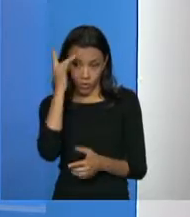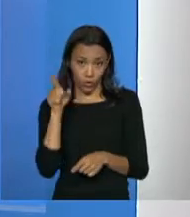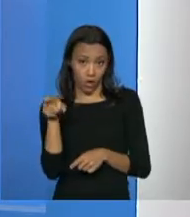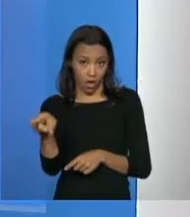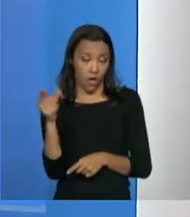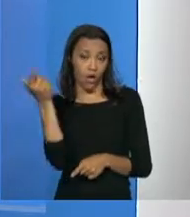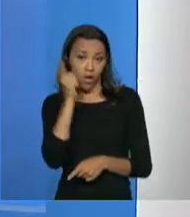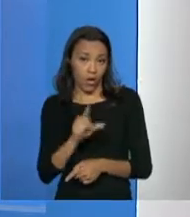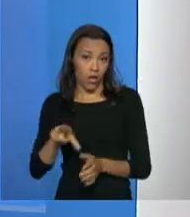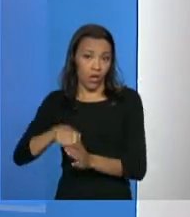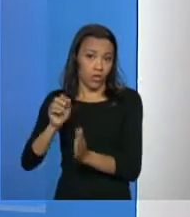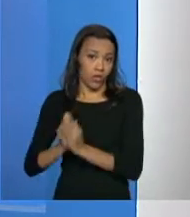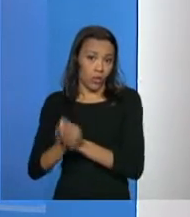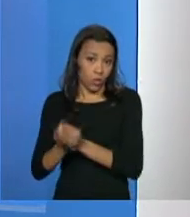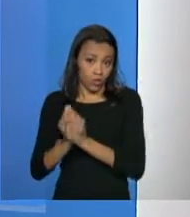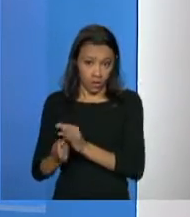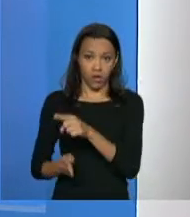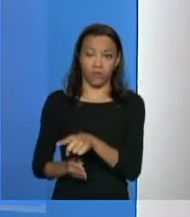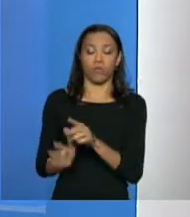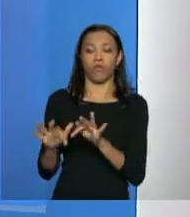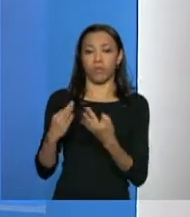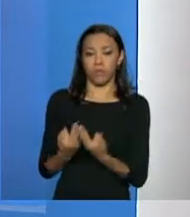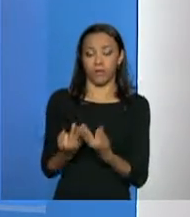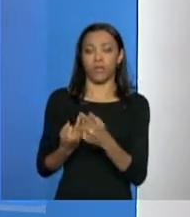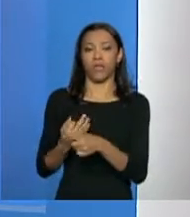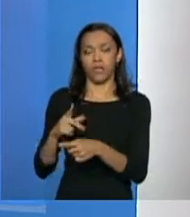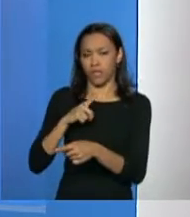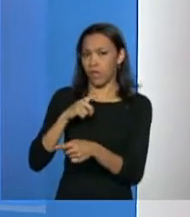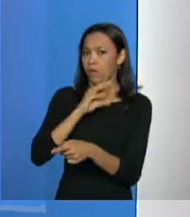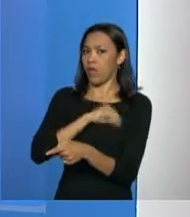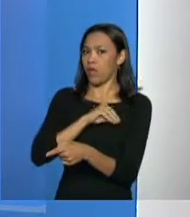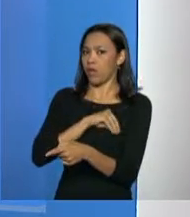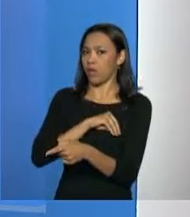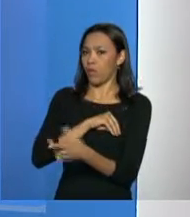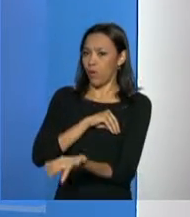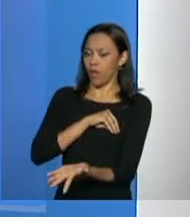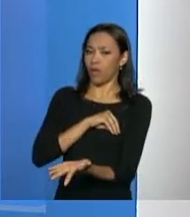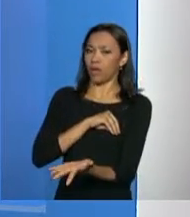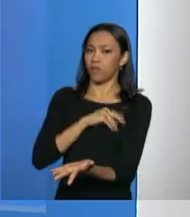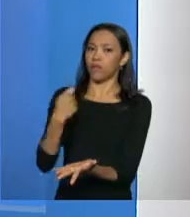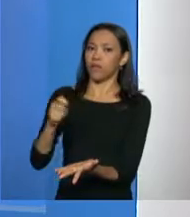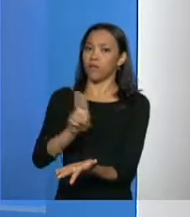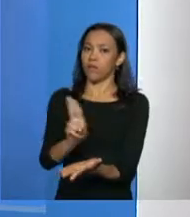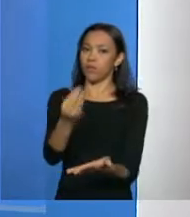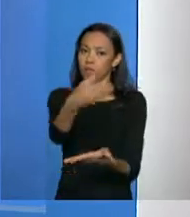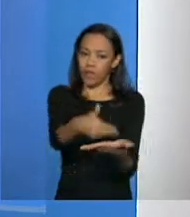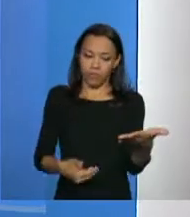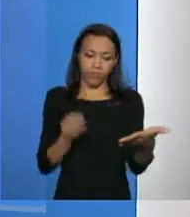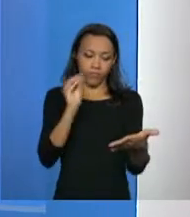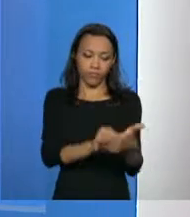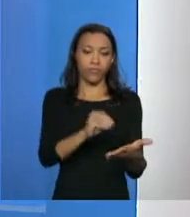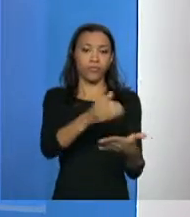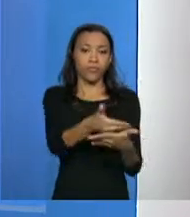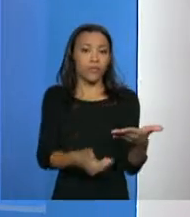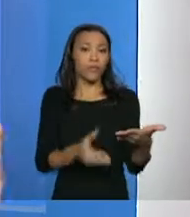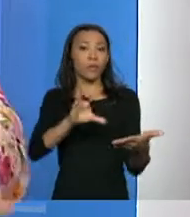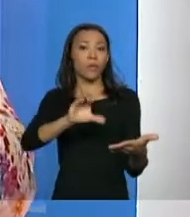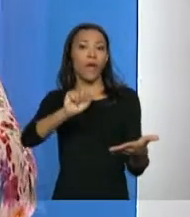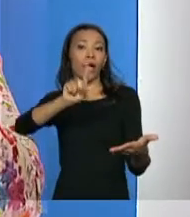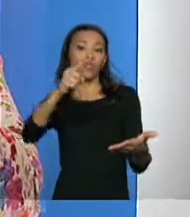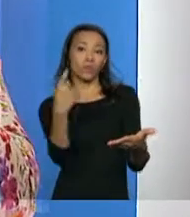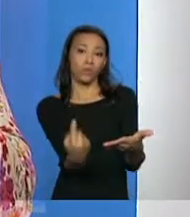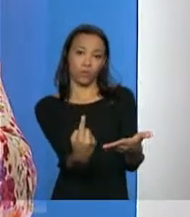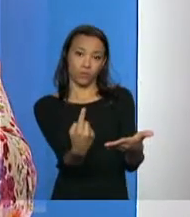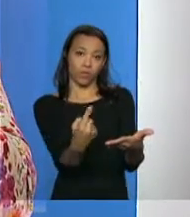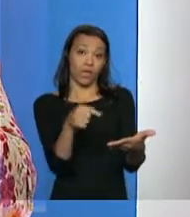sorteado para o empreendimento, foi sorteado e tem aquela renda, precisaria estar no Cadastro Único, né? Então, essa é uma fonte importante, porque